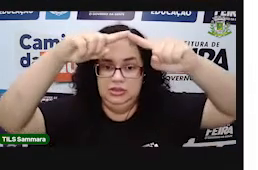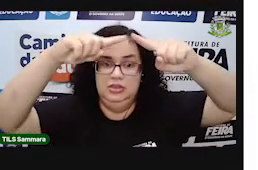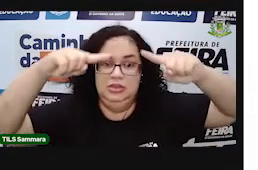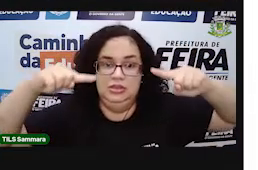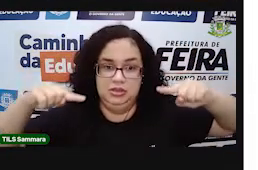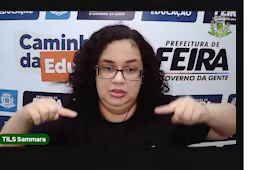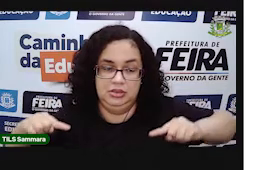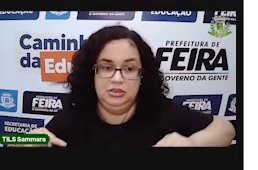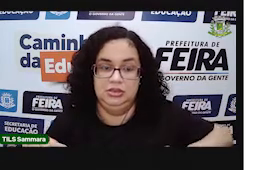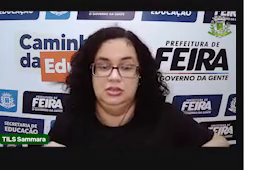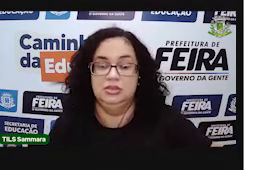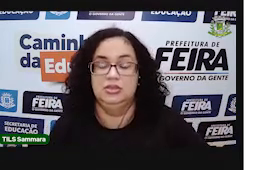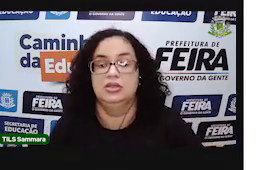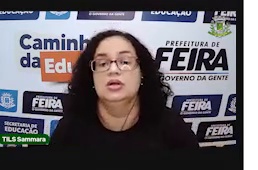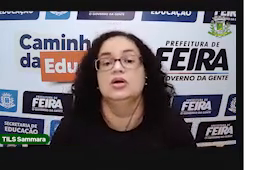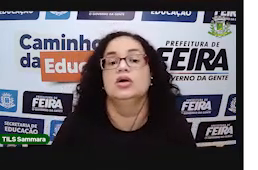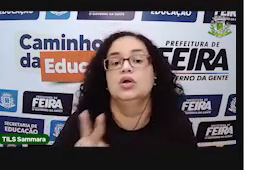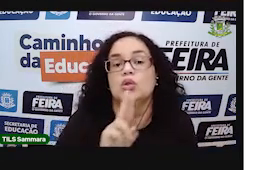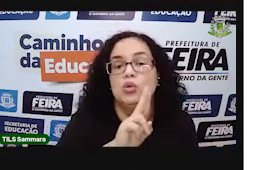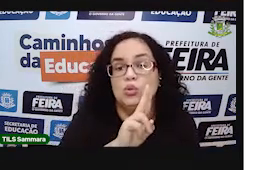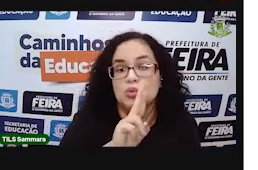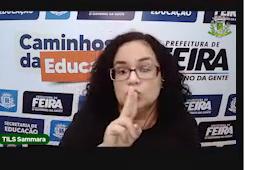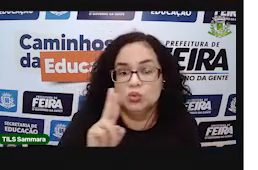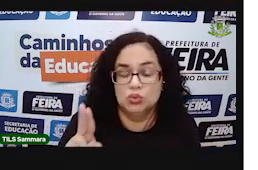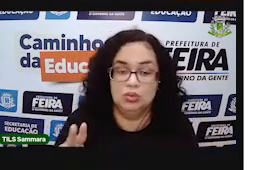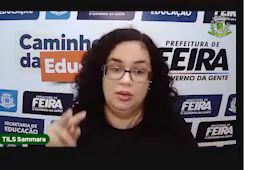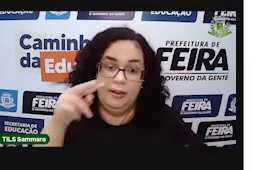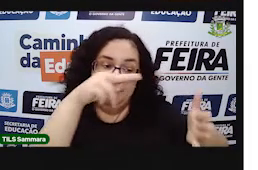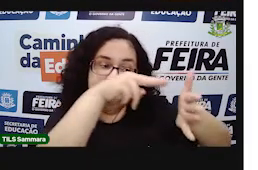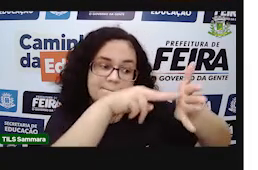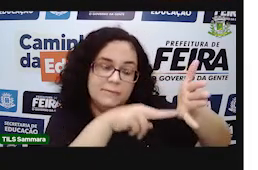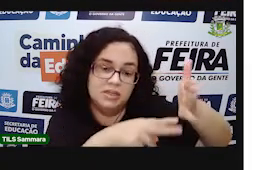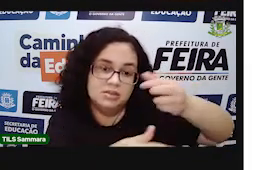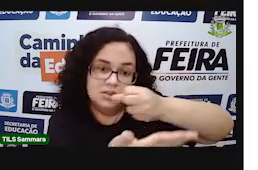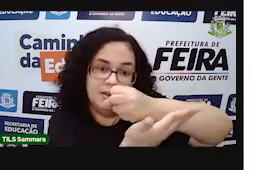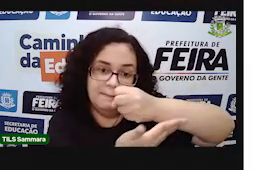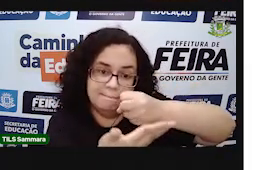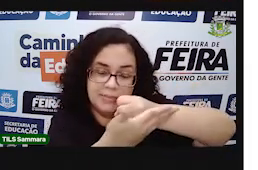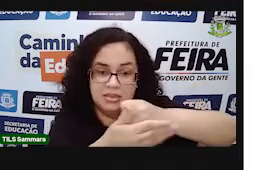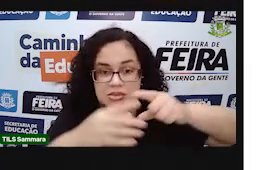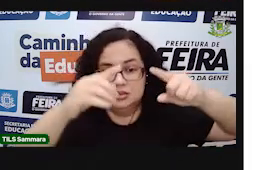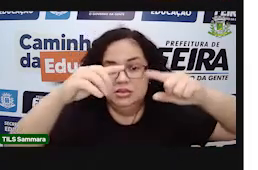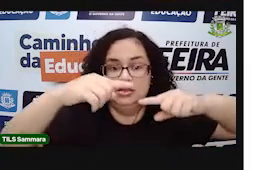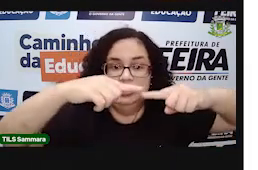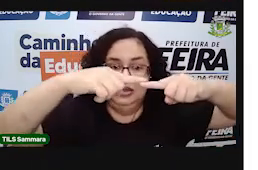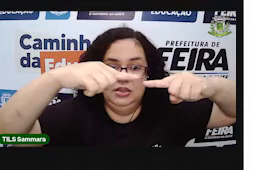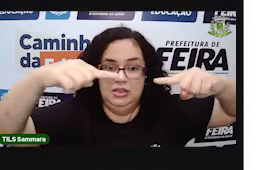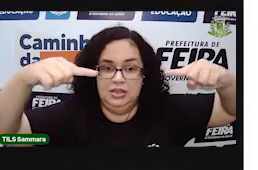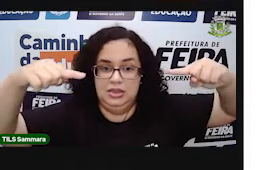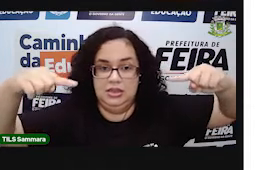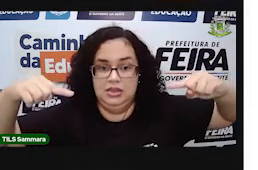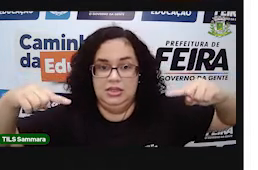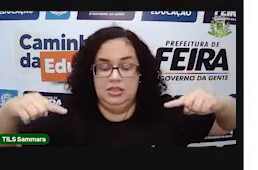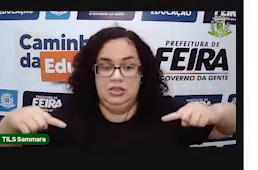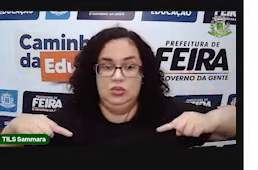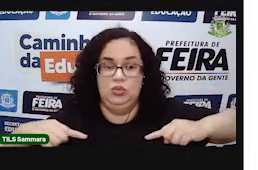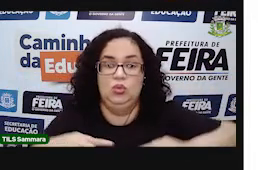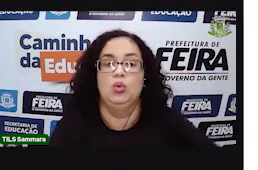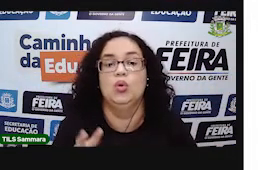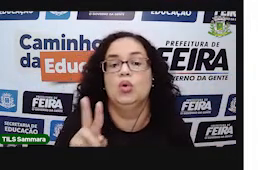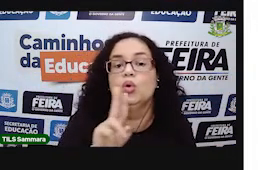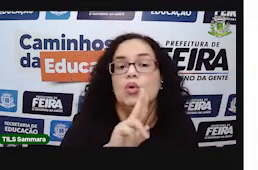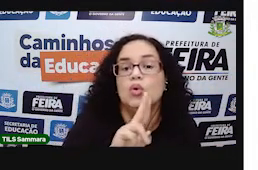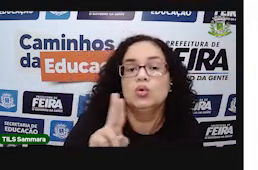tampinha de baixo, vão ser triângulos. Existe um prisma chamado de prisma de base retangular. Esse nós